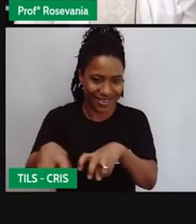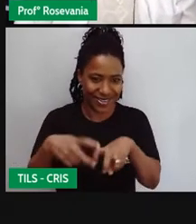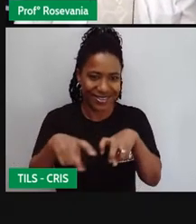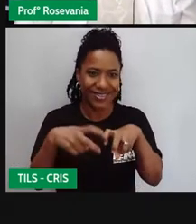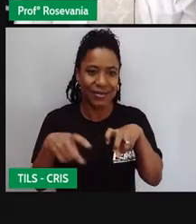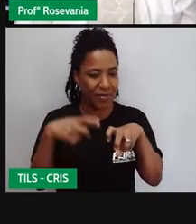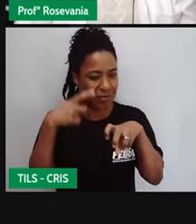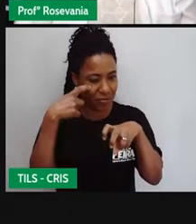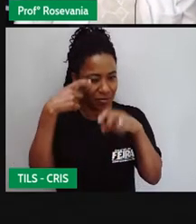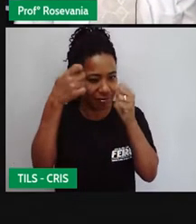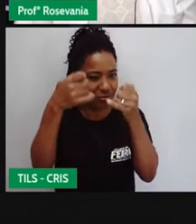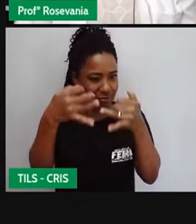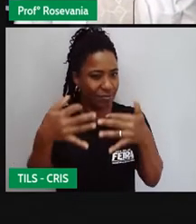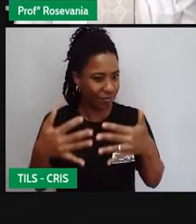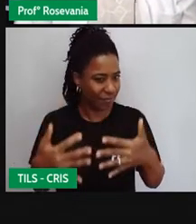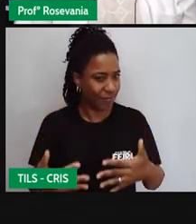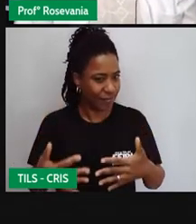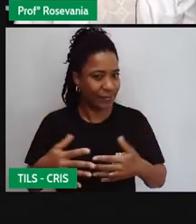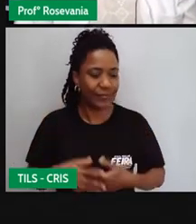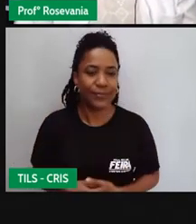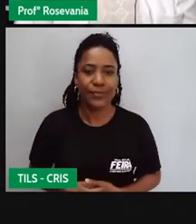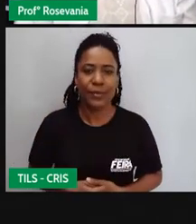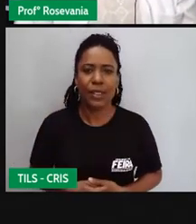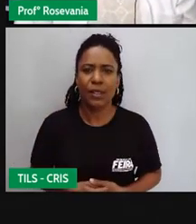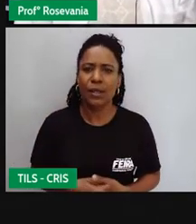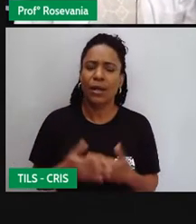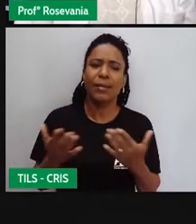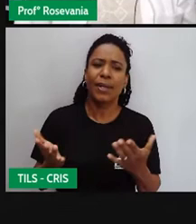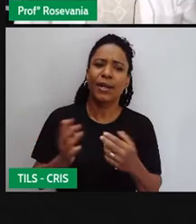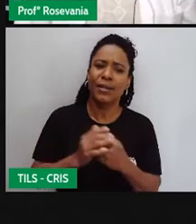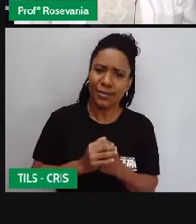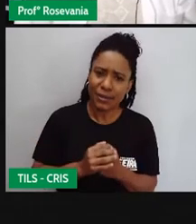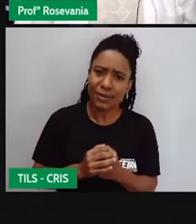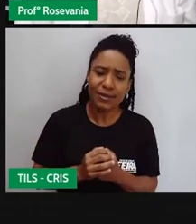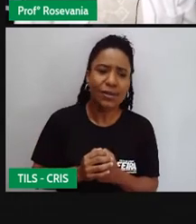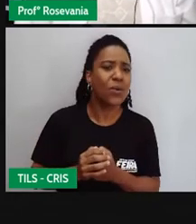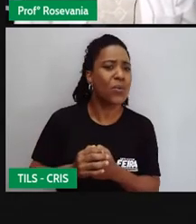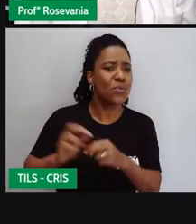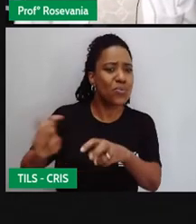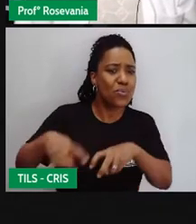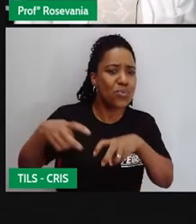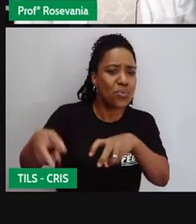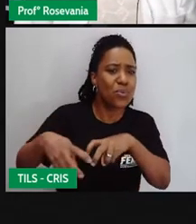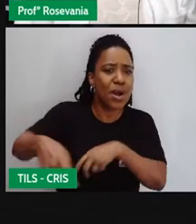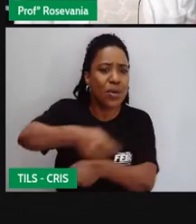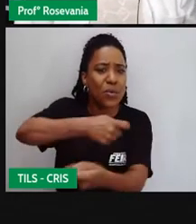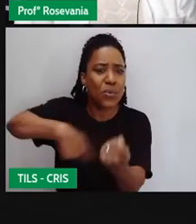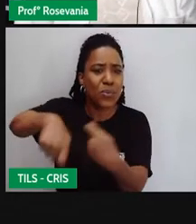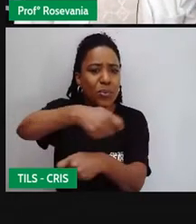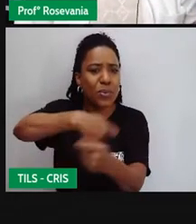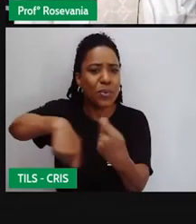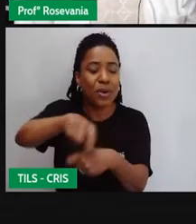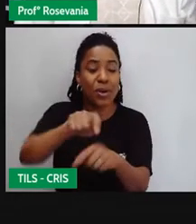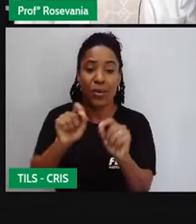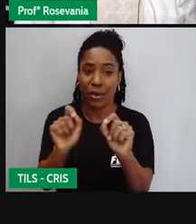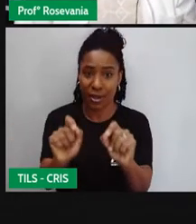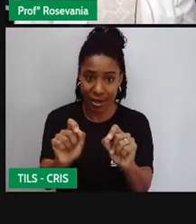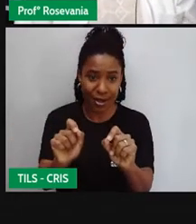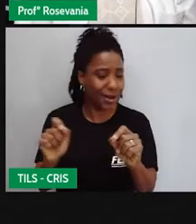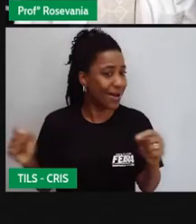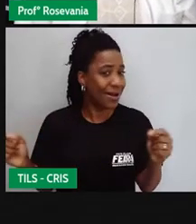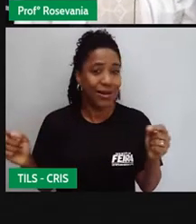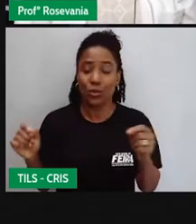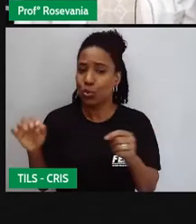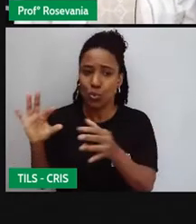E não nesse caso. O que é o agronegócio, né? O conceito engloba toda a cadeia produtiva, como eu já falei para